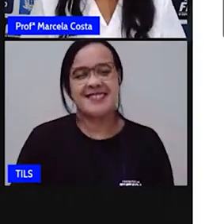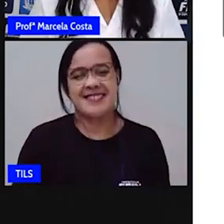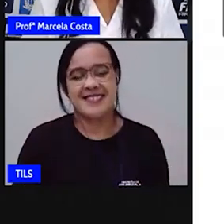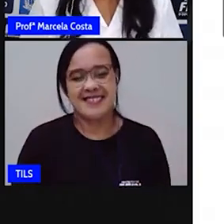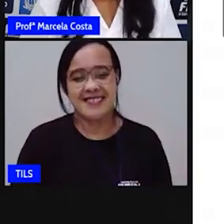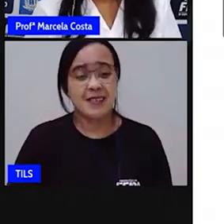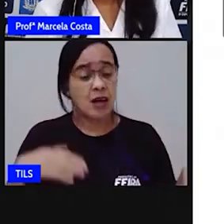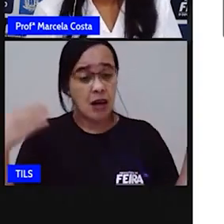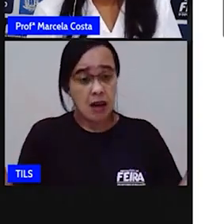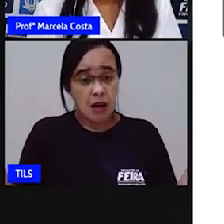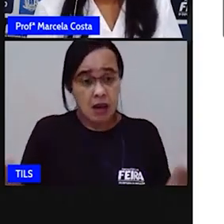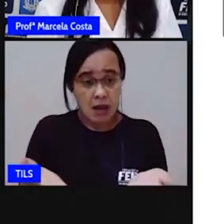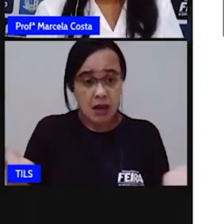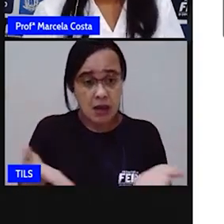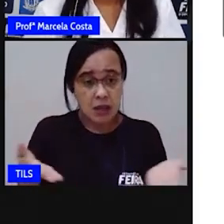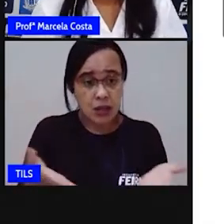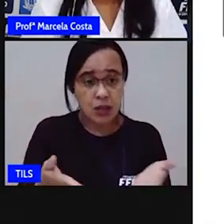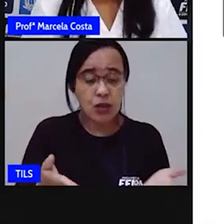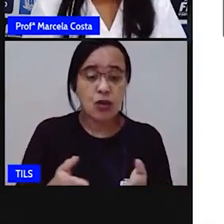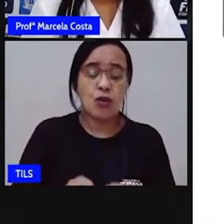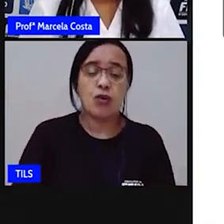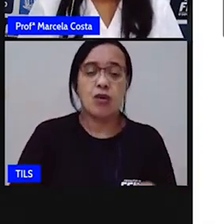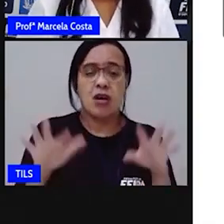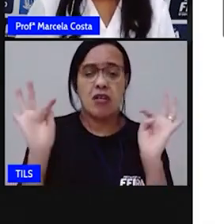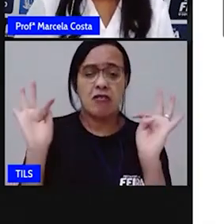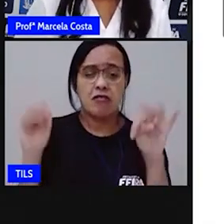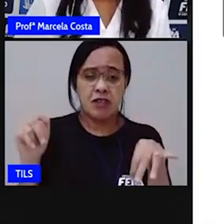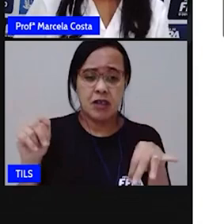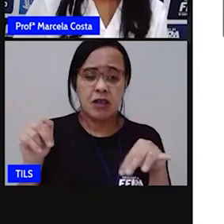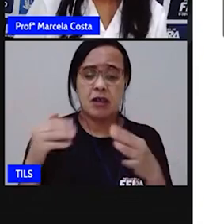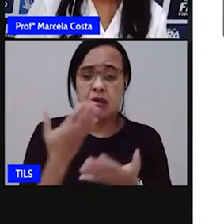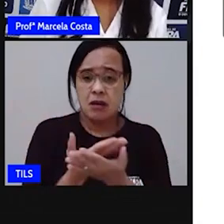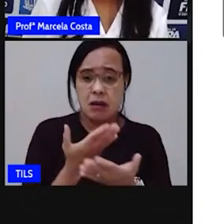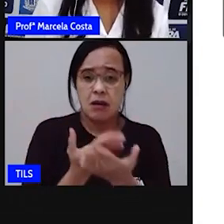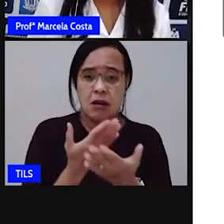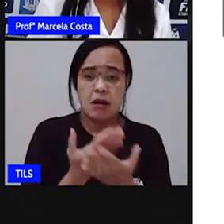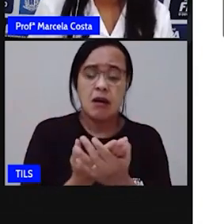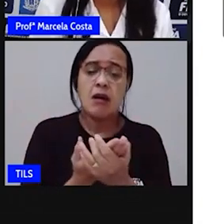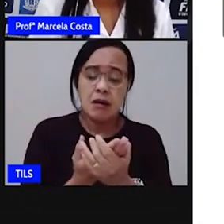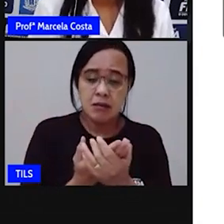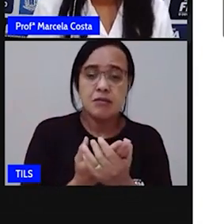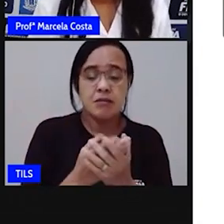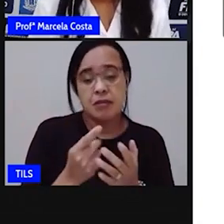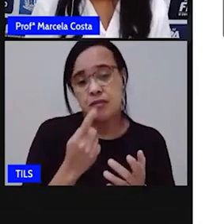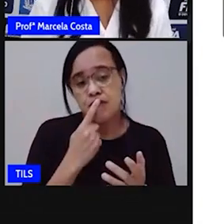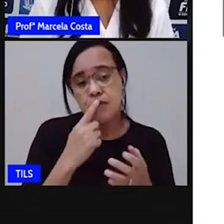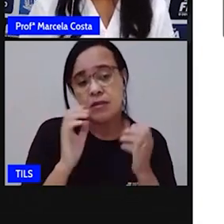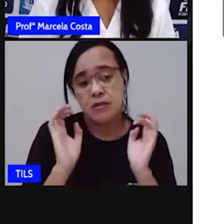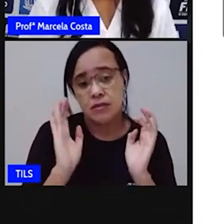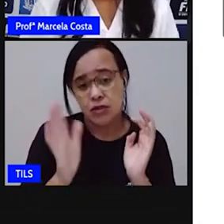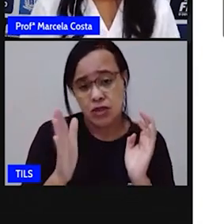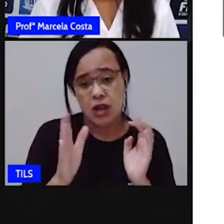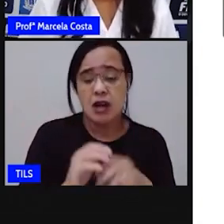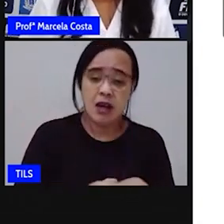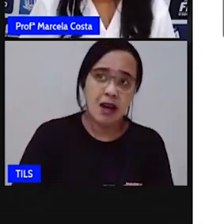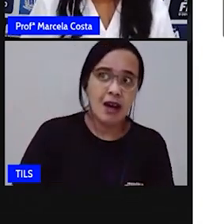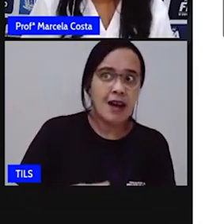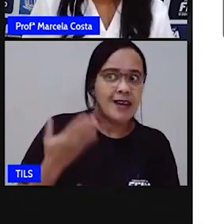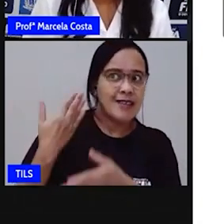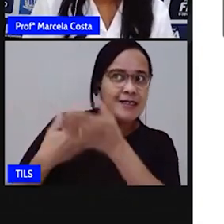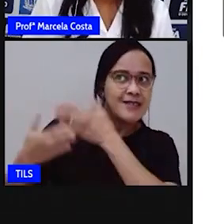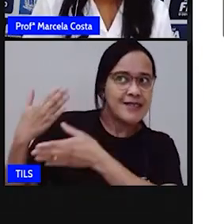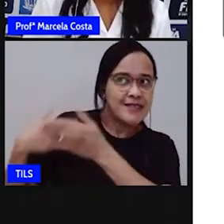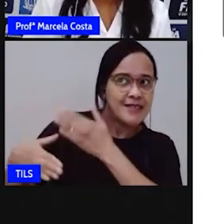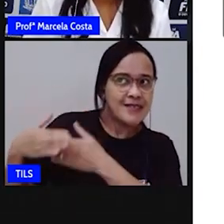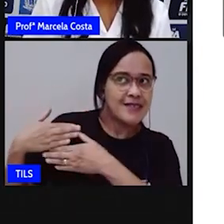Agora, crianças, a gente vai finalizar aqui a nossa aula. Estamos chegando ao fim. Vamos relembrar o que a gente